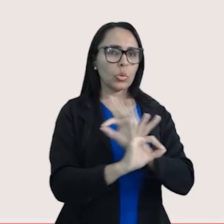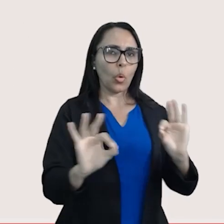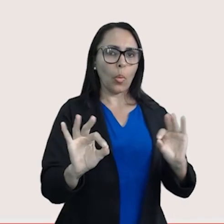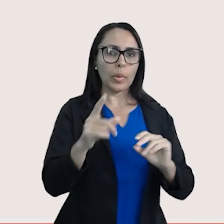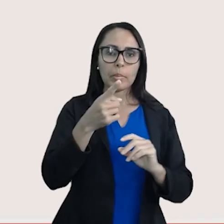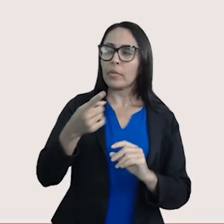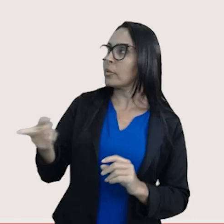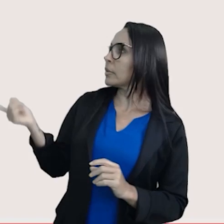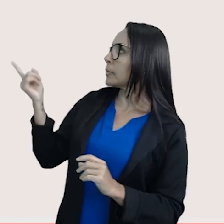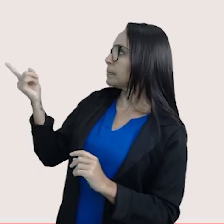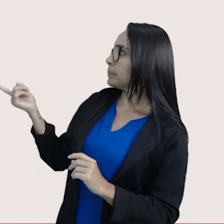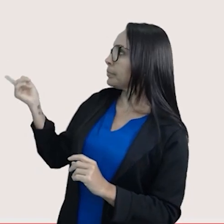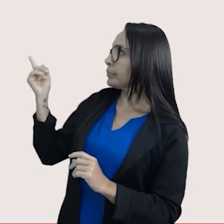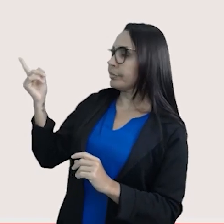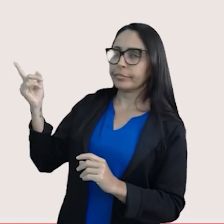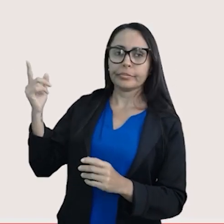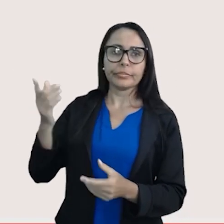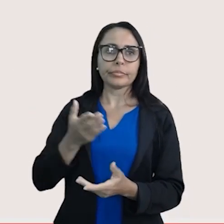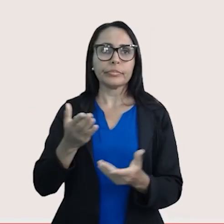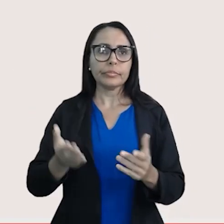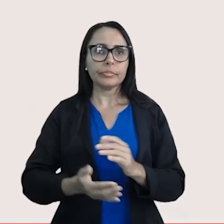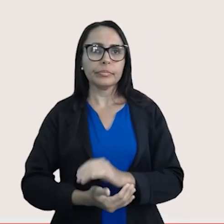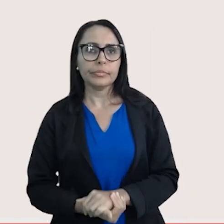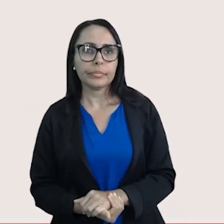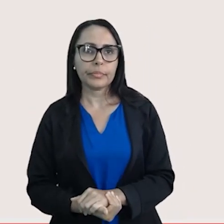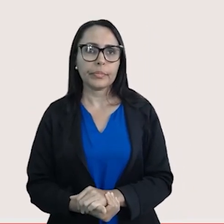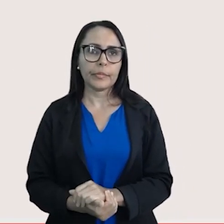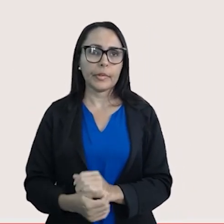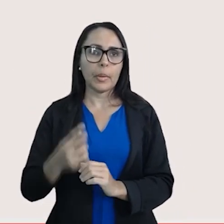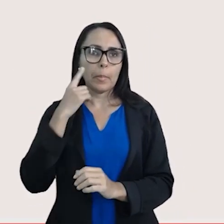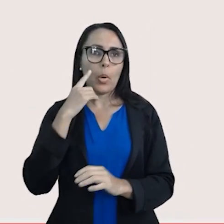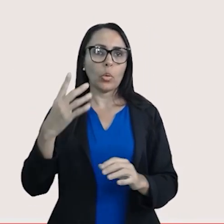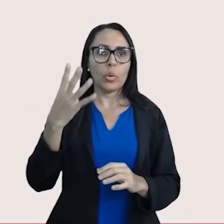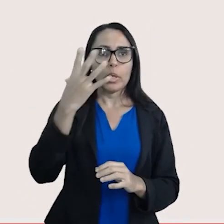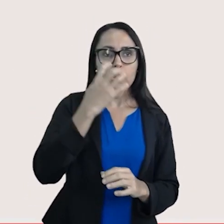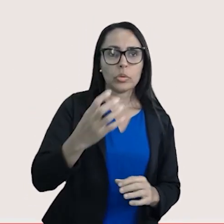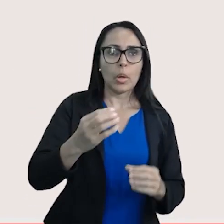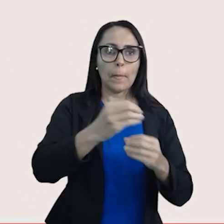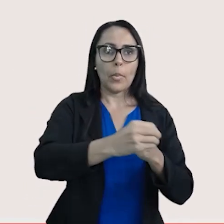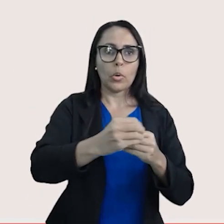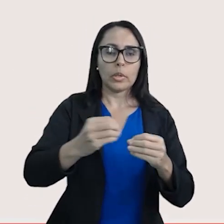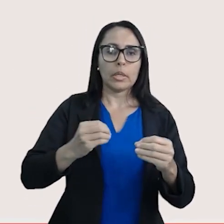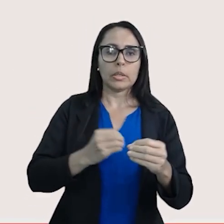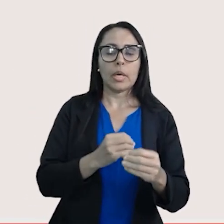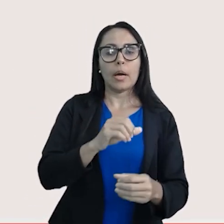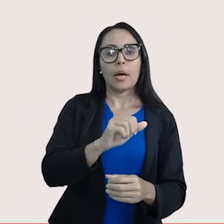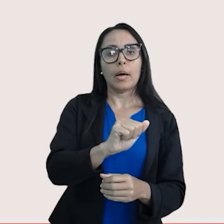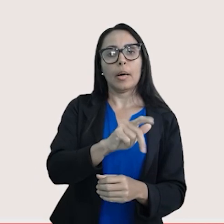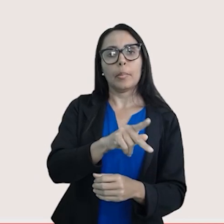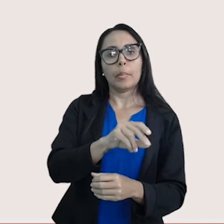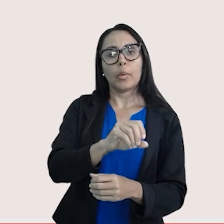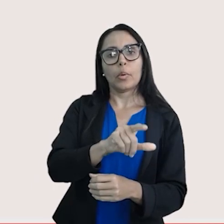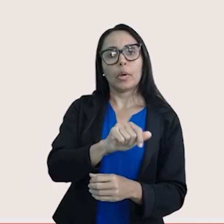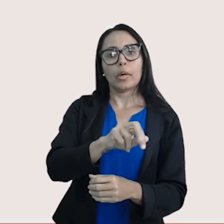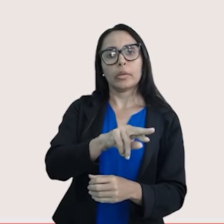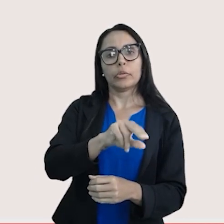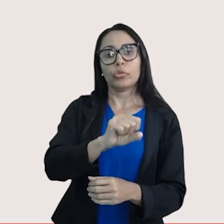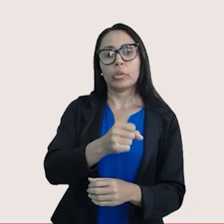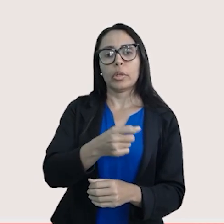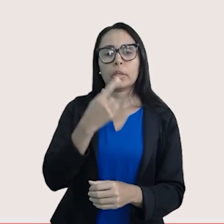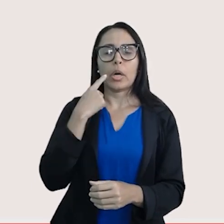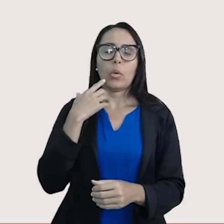Veja, dipolo induzido ocorre entre as moléculas apolares. Então,